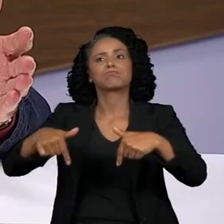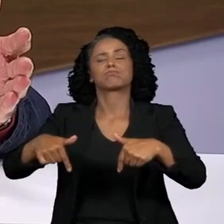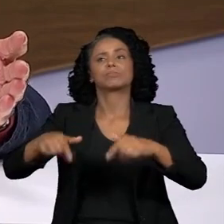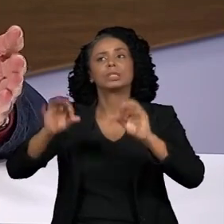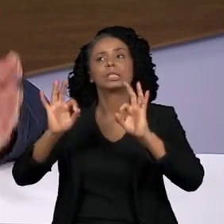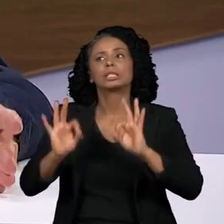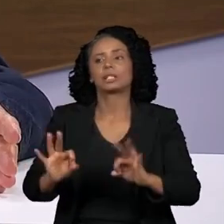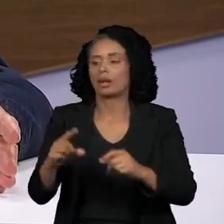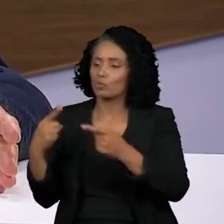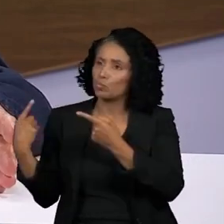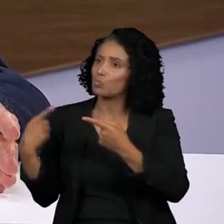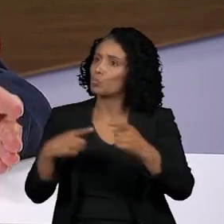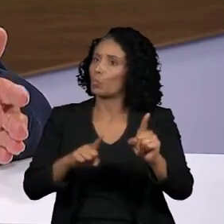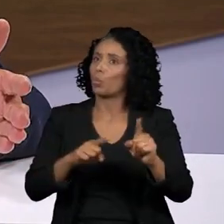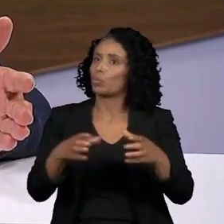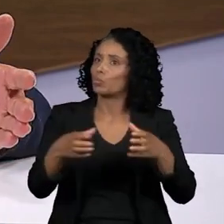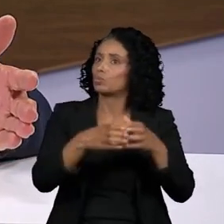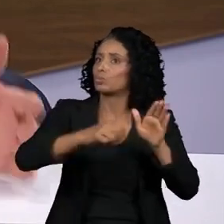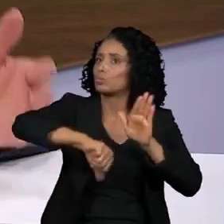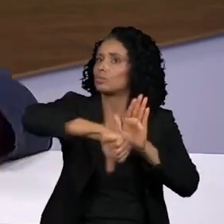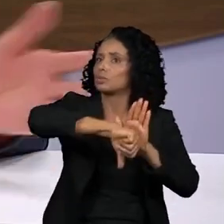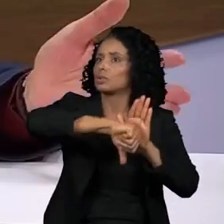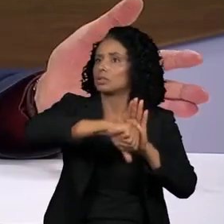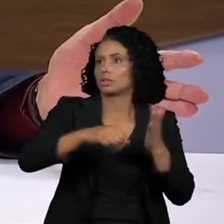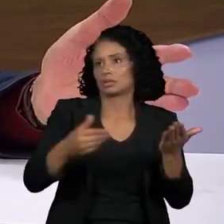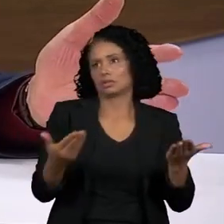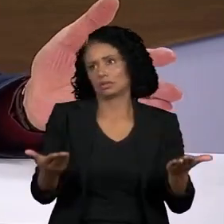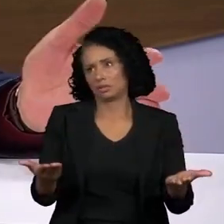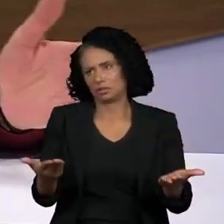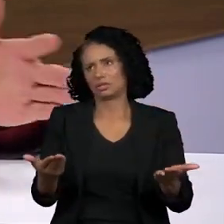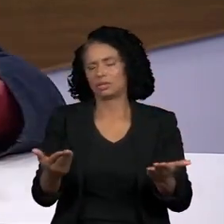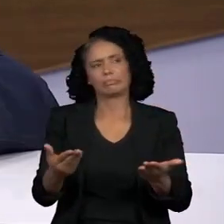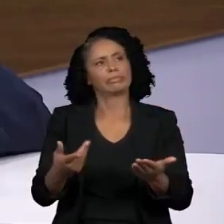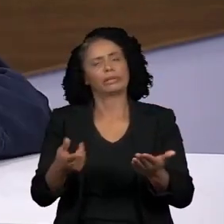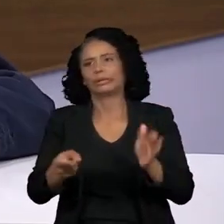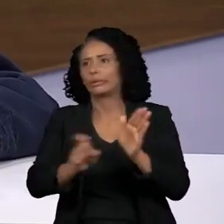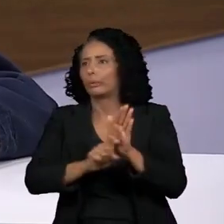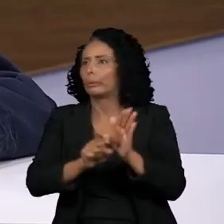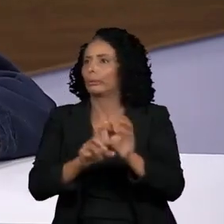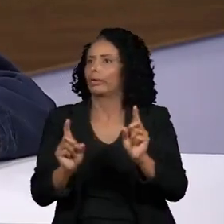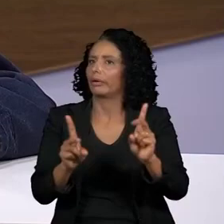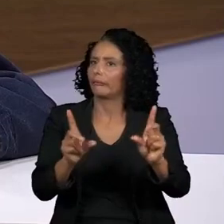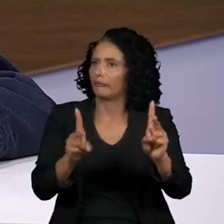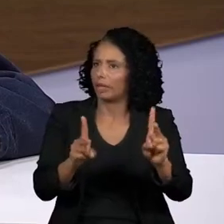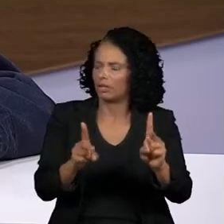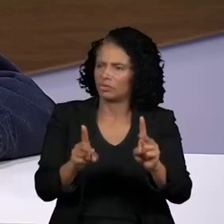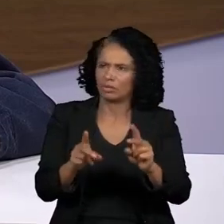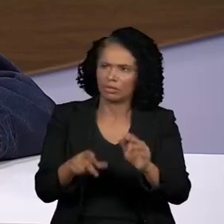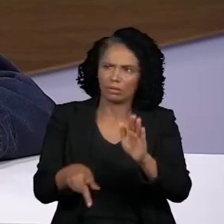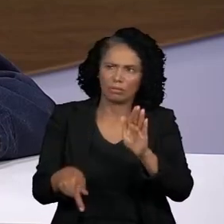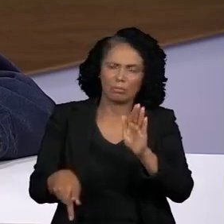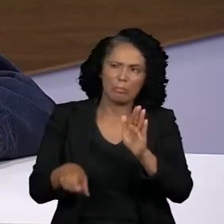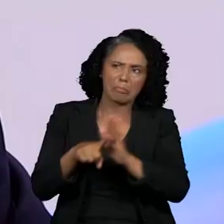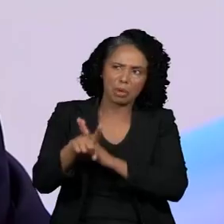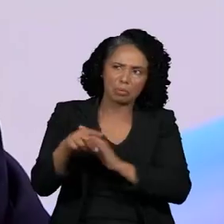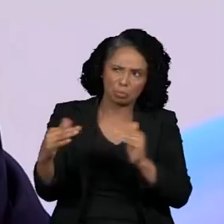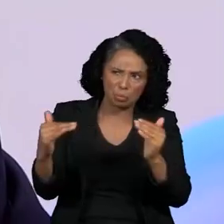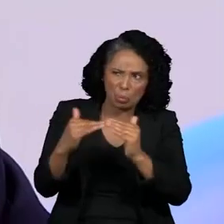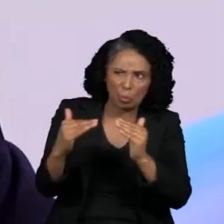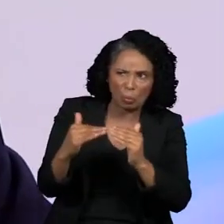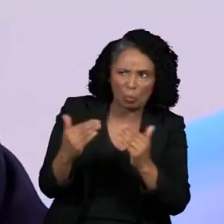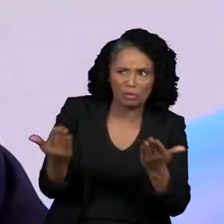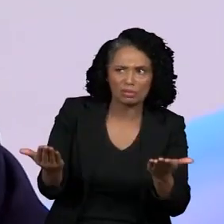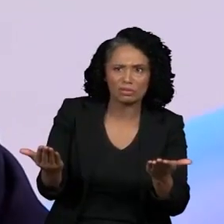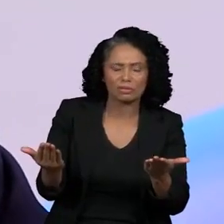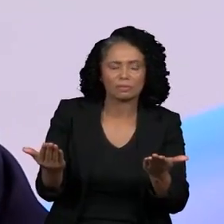os mineradores ilegais e essa coisa do narcotráfico. Você concorda? Olha, eu acho que são duas coisas